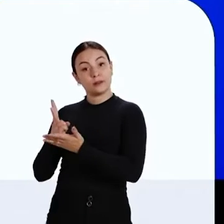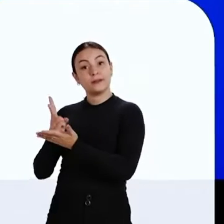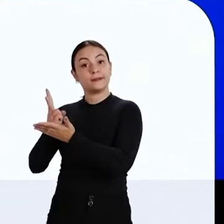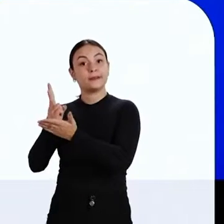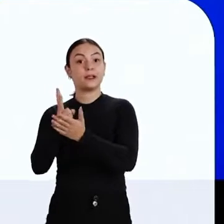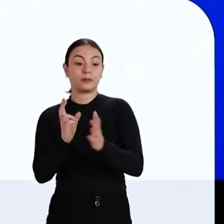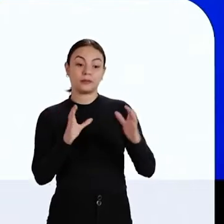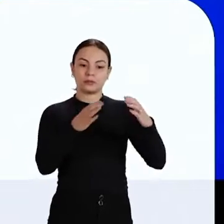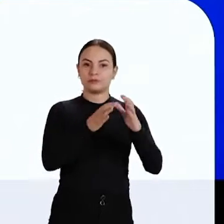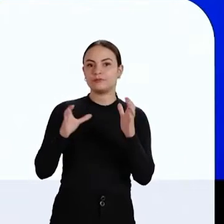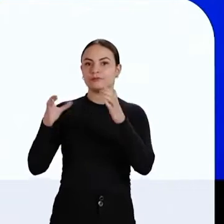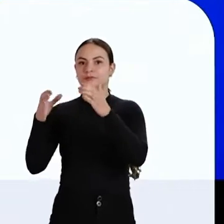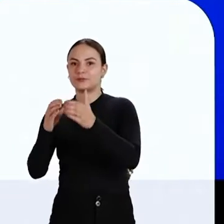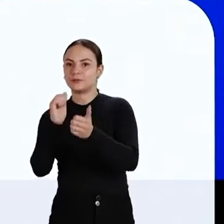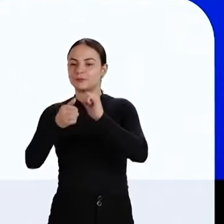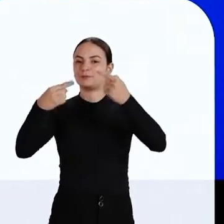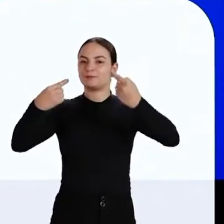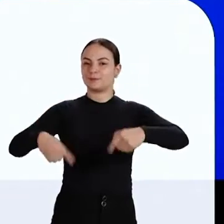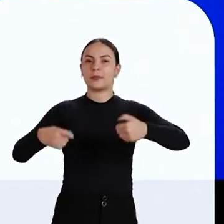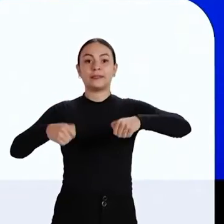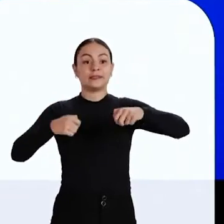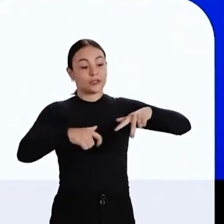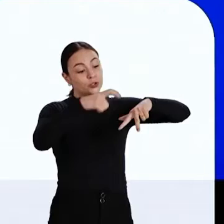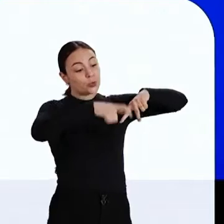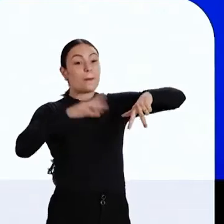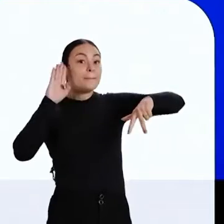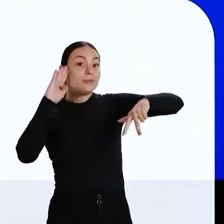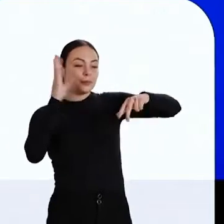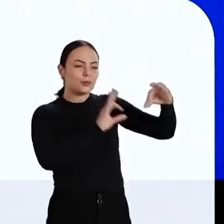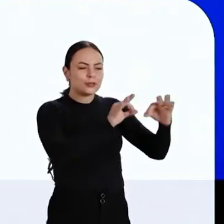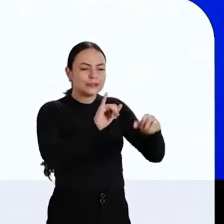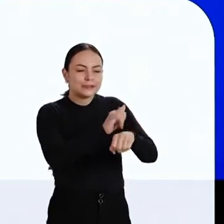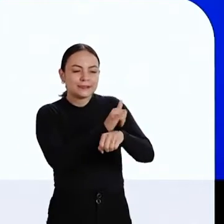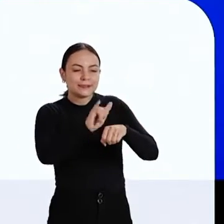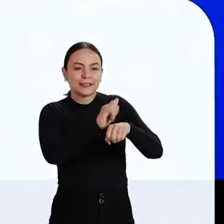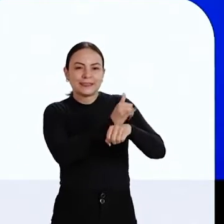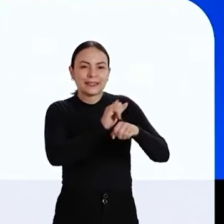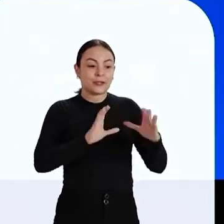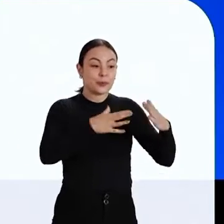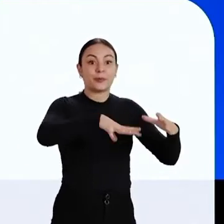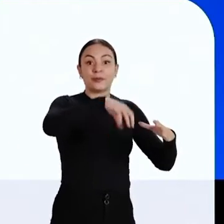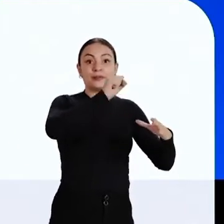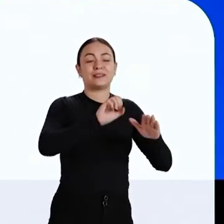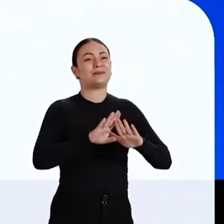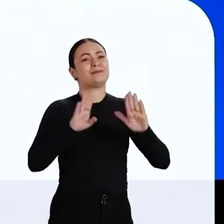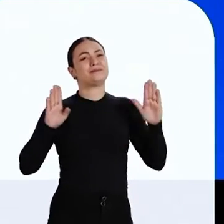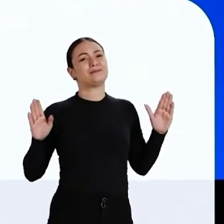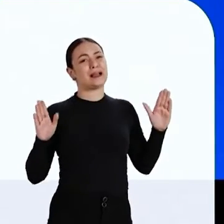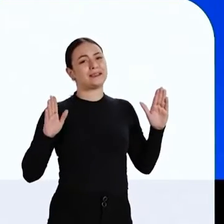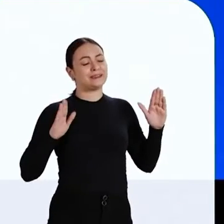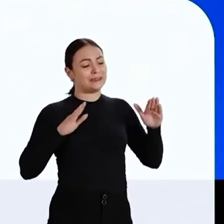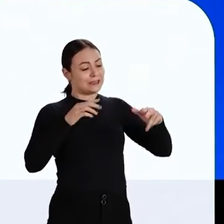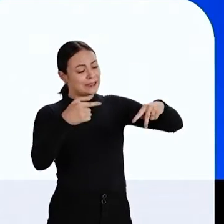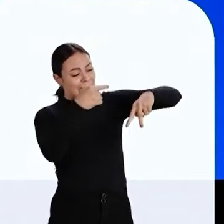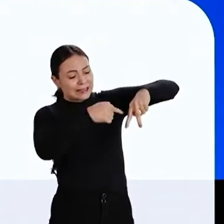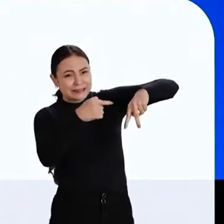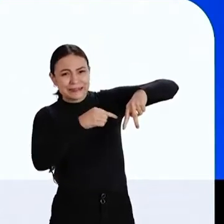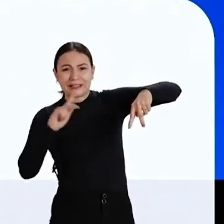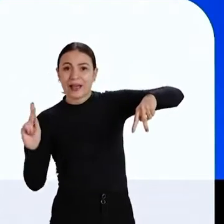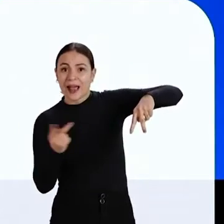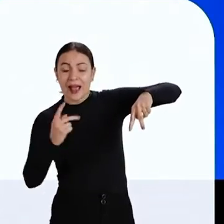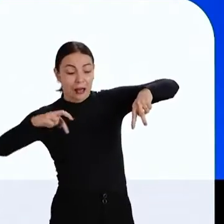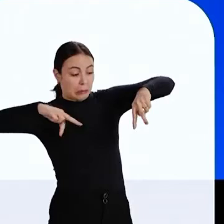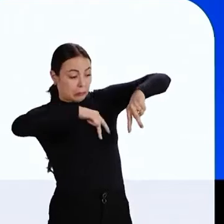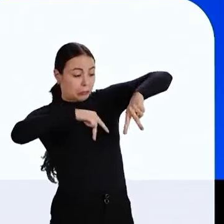Todo time precisa de um craque pra organizar a jogada e colocar os outros na cara do gol, mas se quem recebe a bola